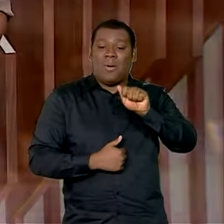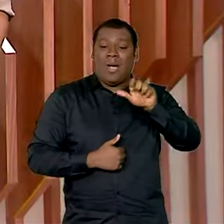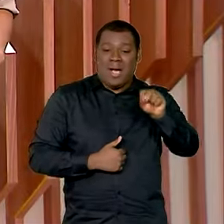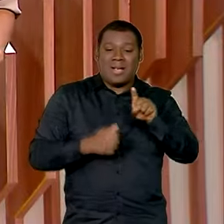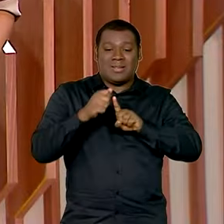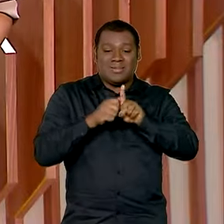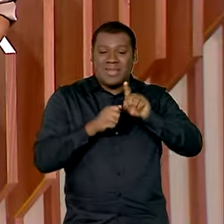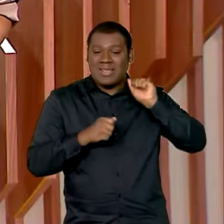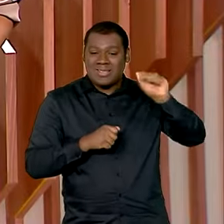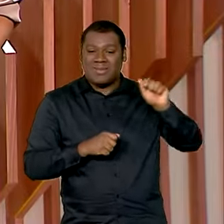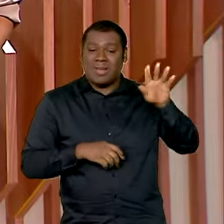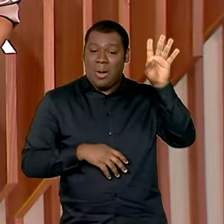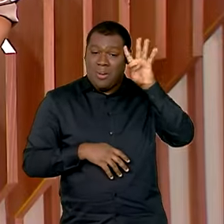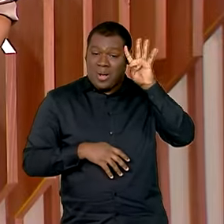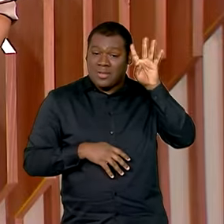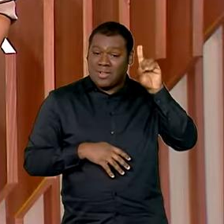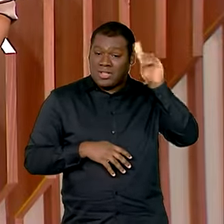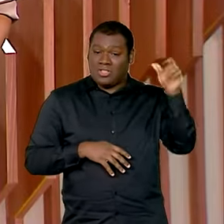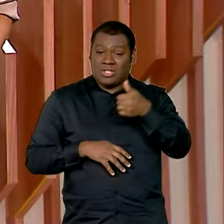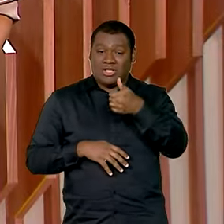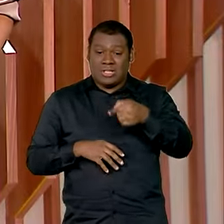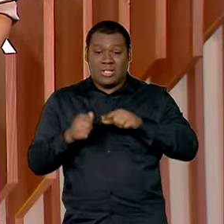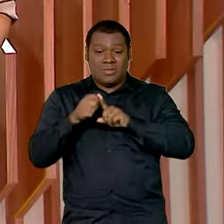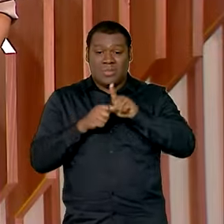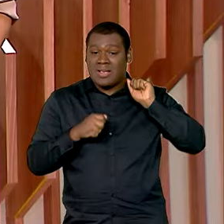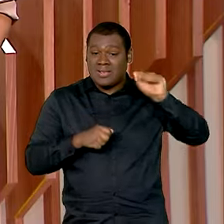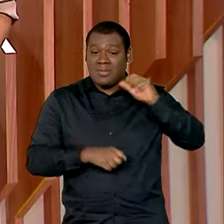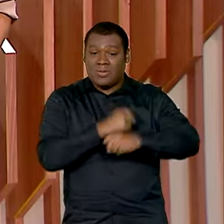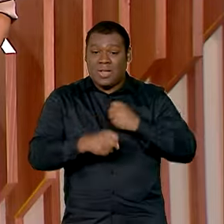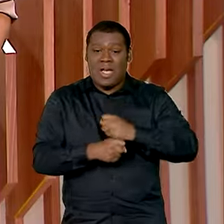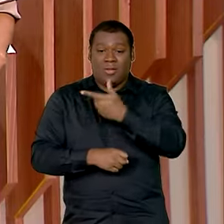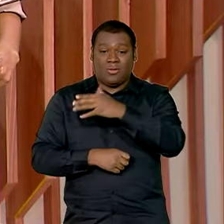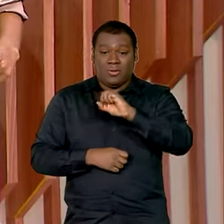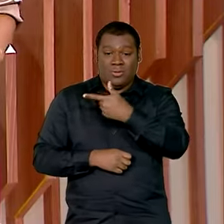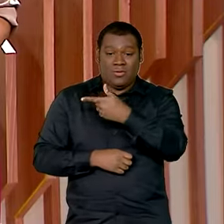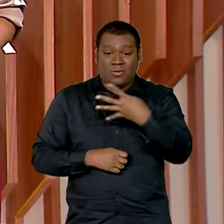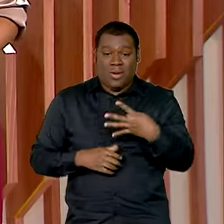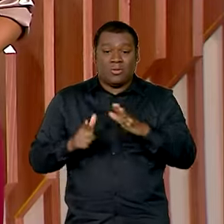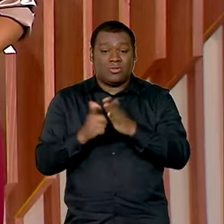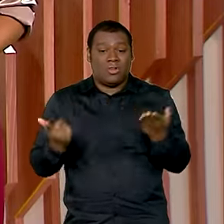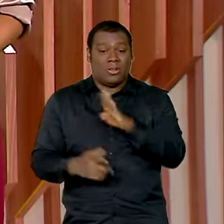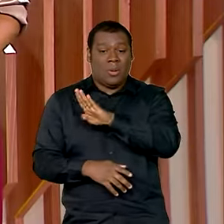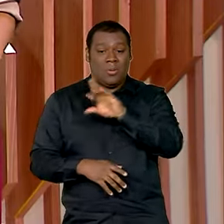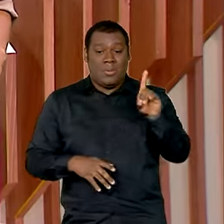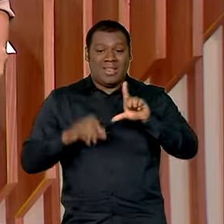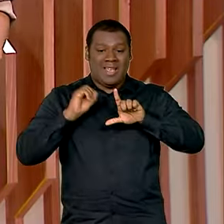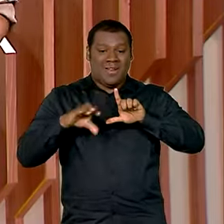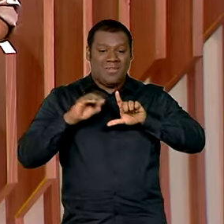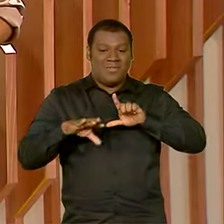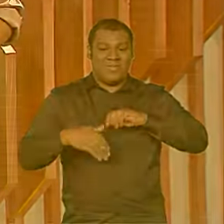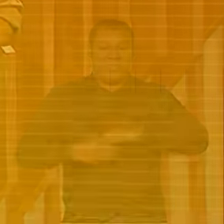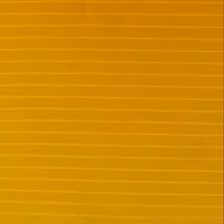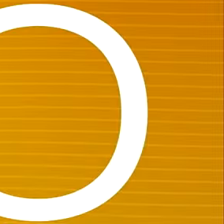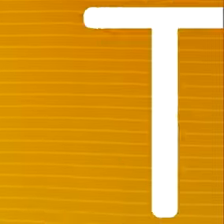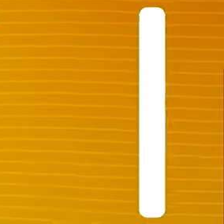abril. Quarta-feira, 17 de abril de 2024, o Brasil em Dia começa agora.